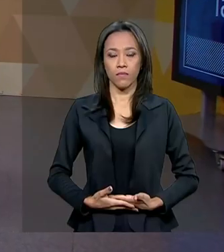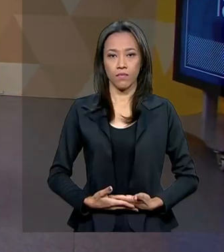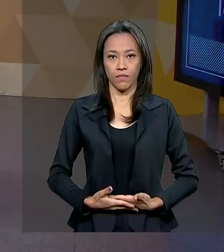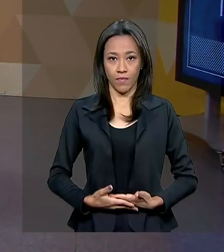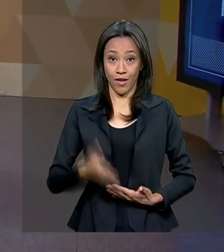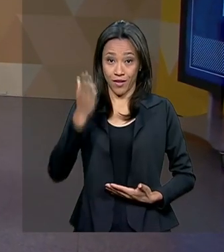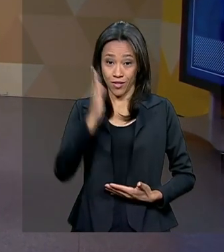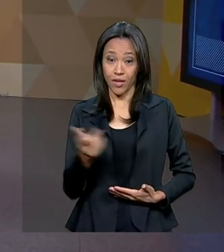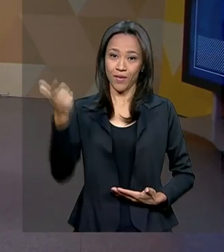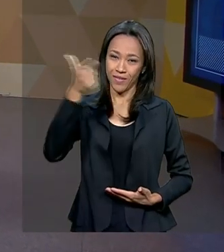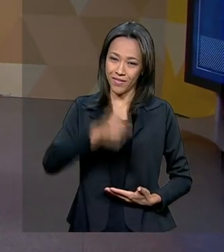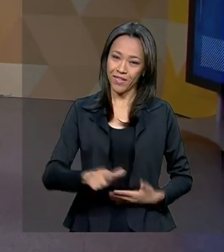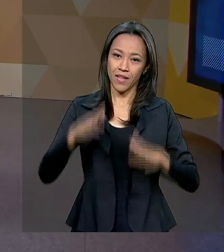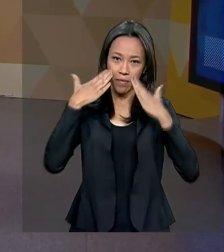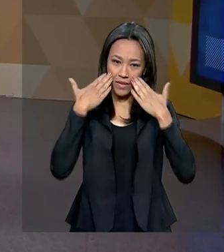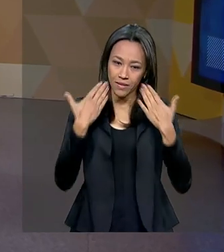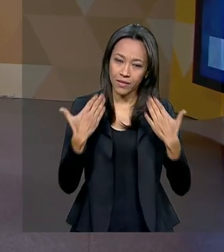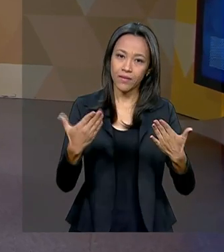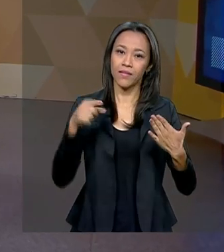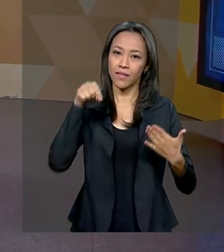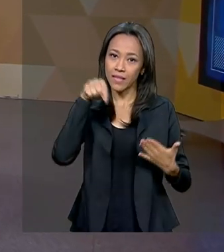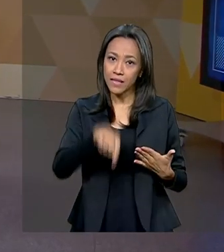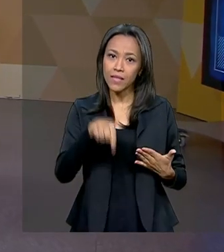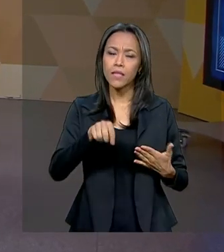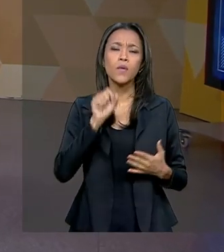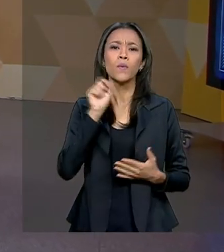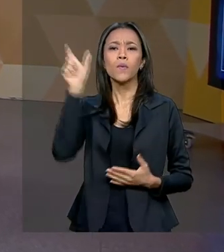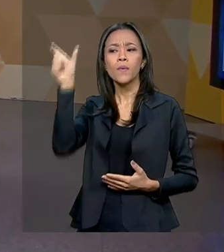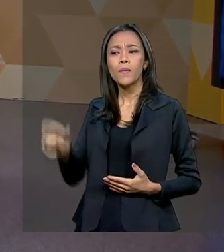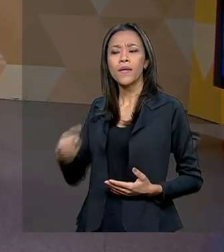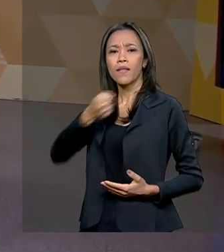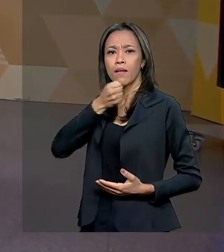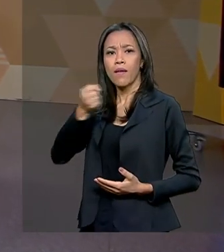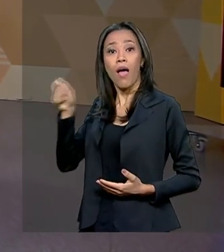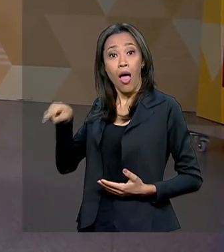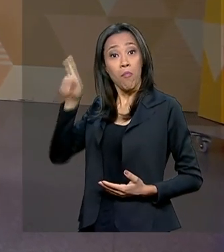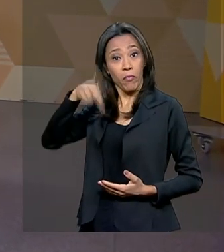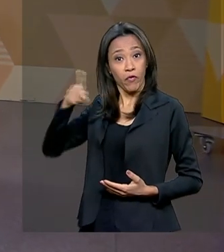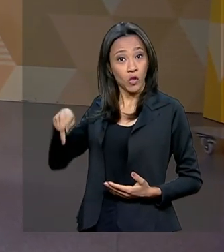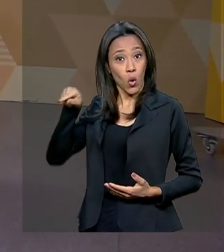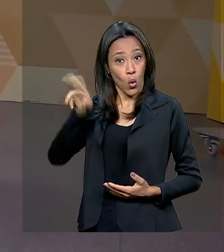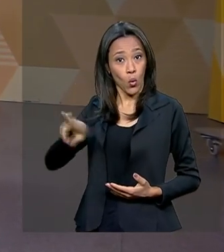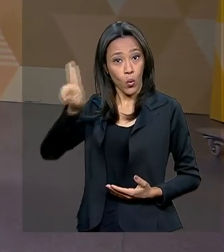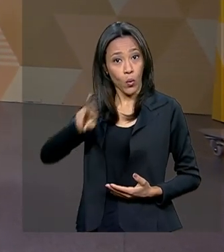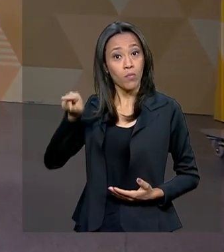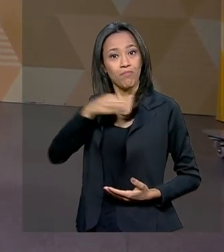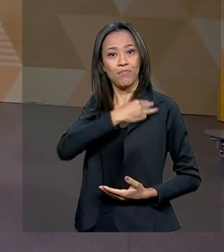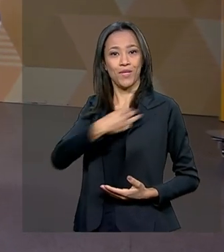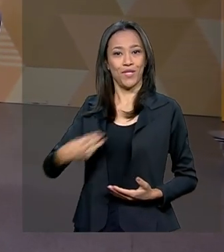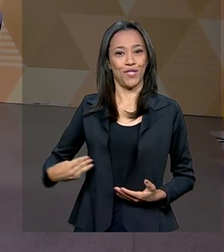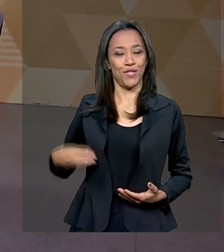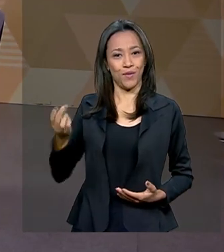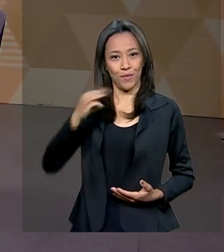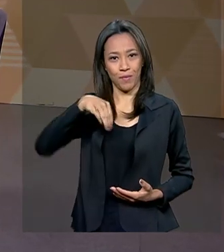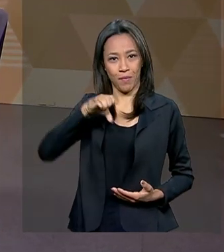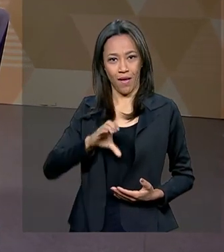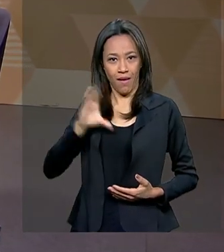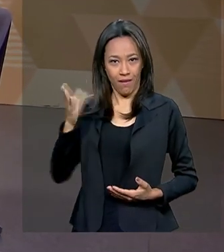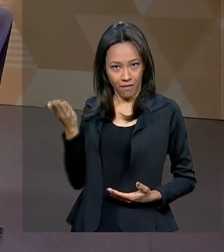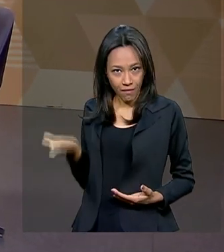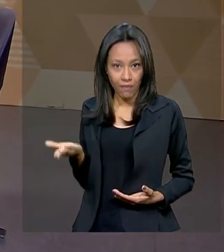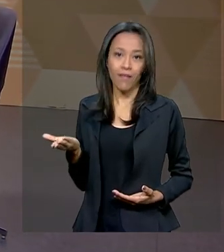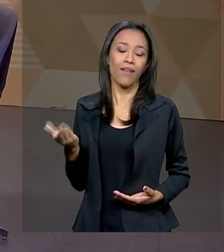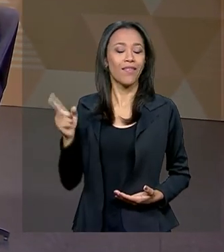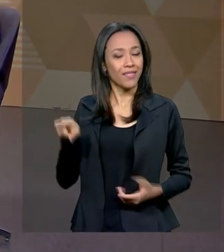Estamos de volta com o Brasil em pauta. O entrevistado é o professor universitário, ministro da Educação, Abraão Weintraub.